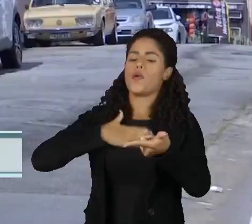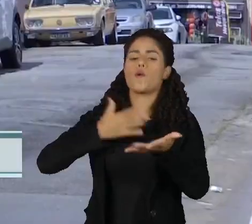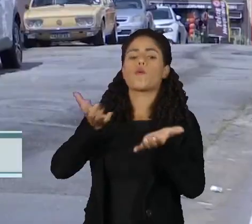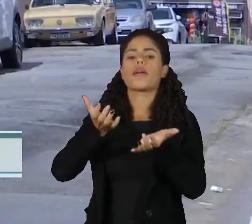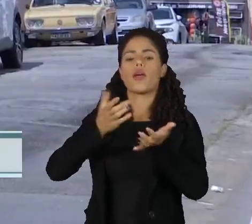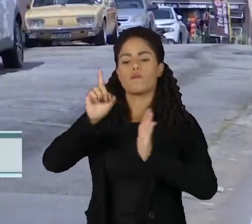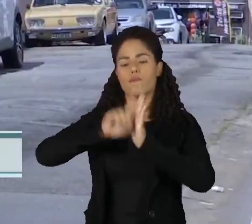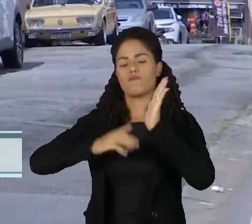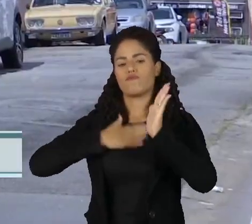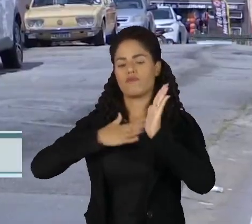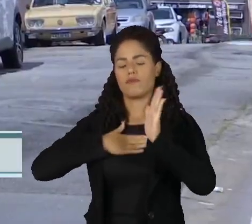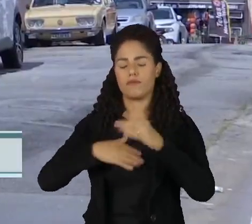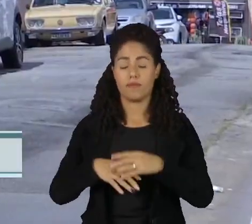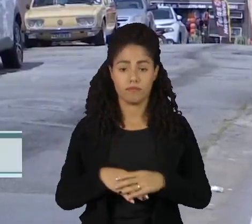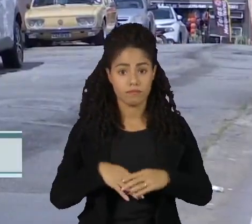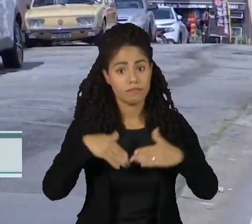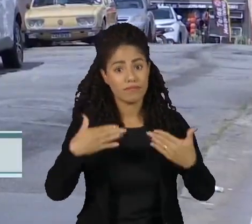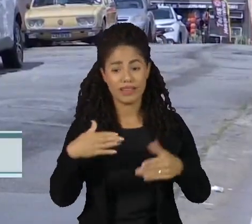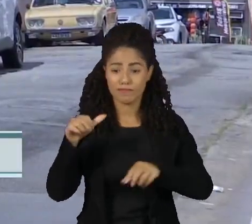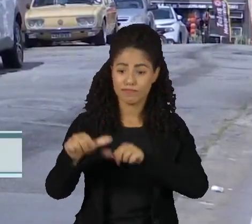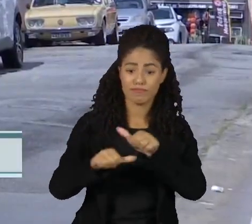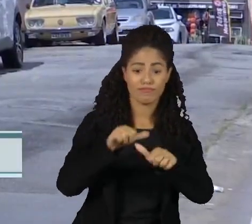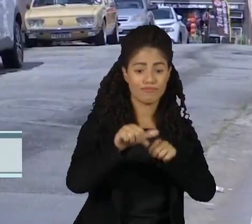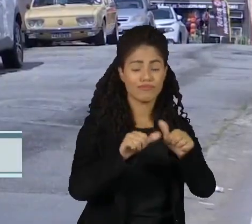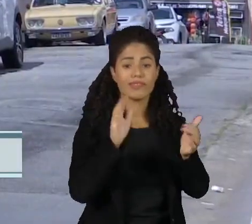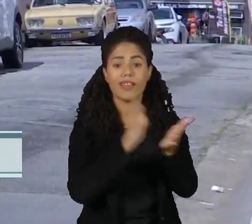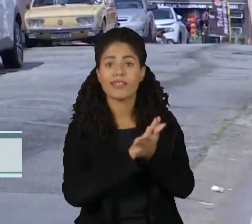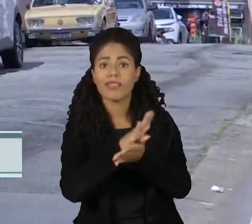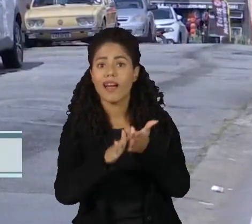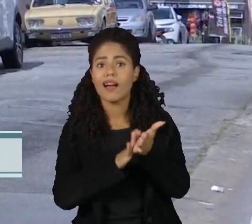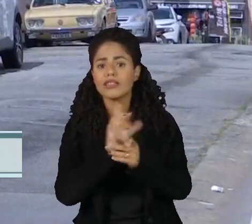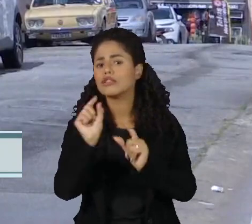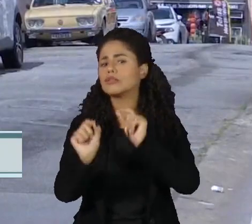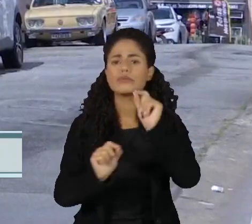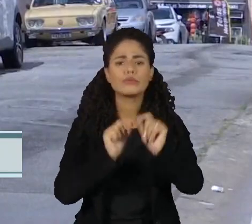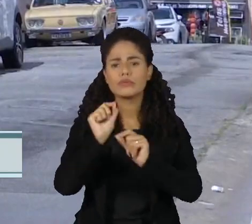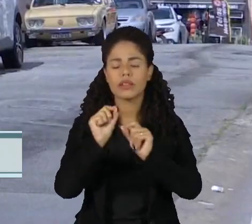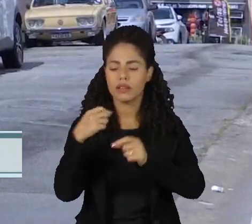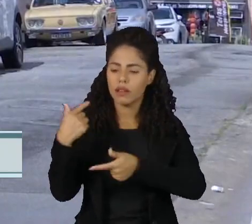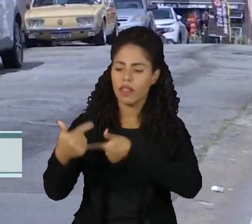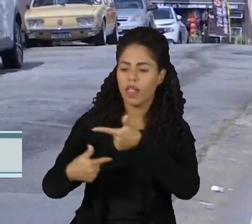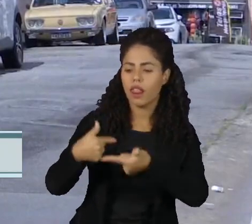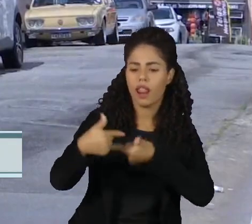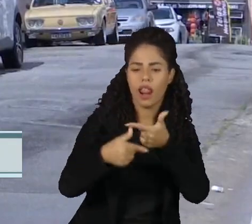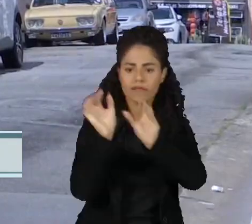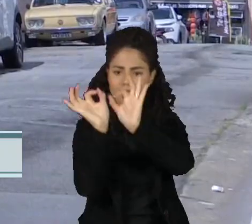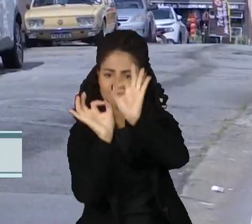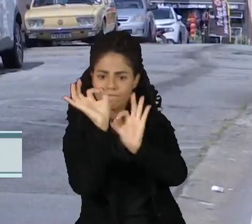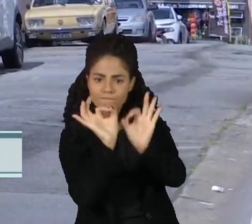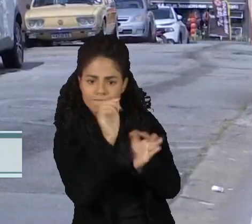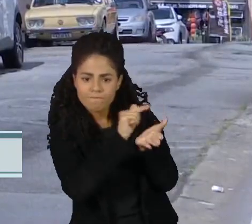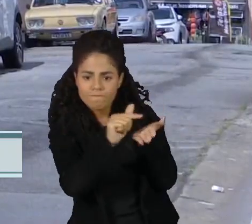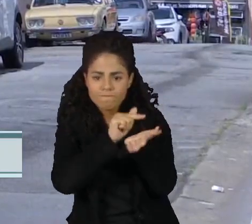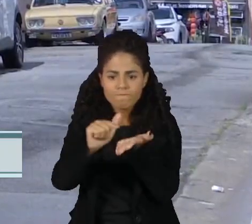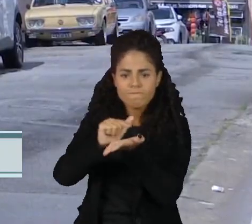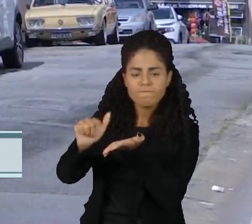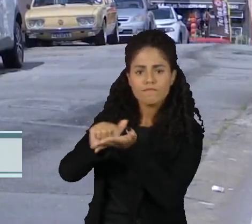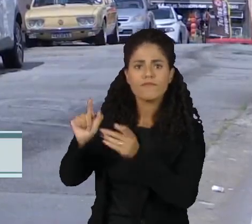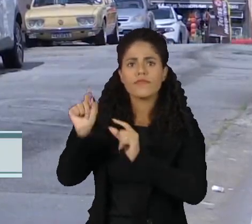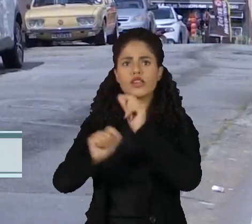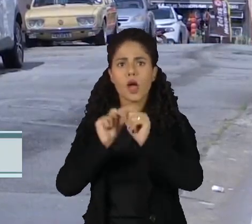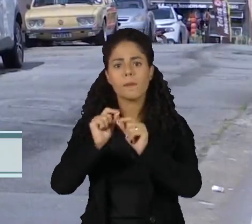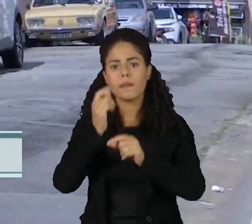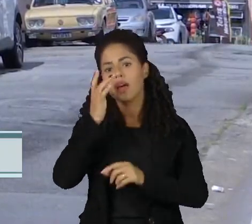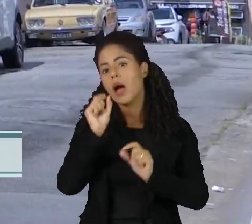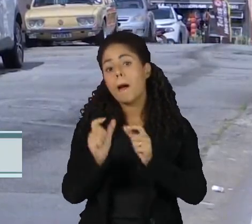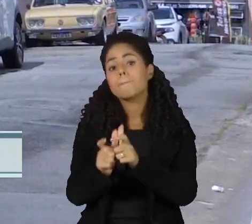na lei. O que parece não mudar nunca, desde que o mundo é mundo, é que os serviços domésticos quase sempre são exercidos